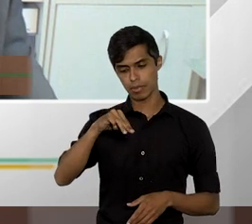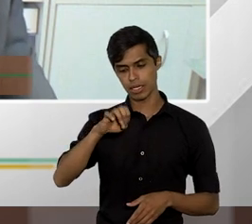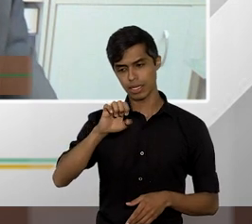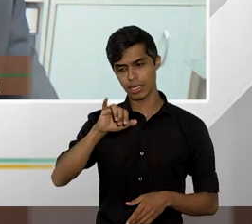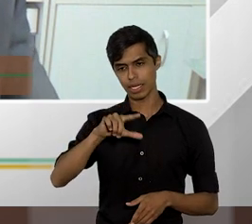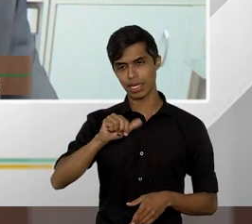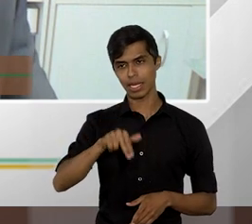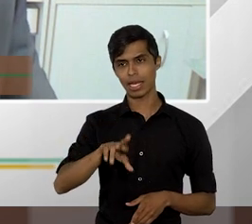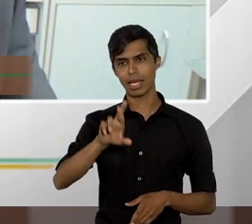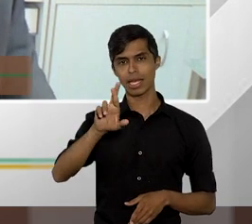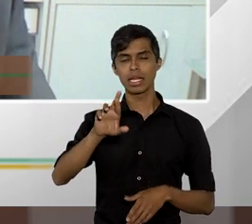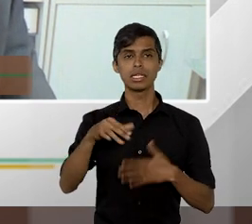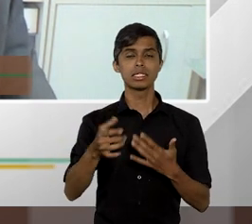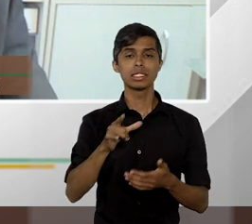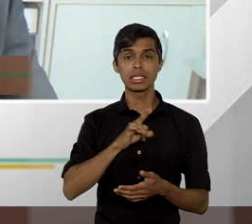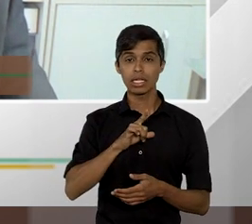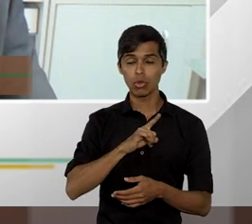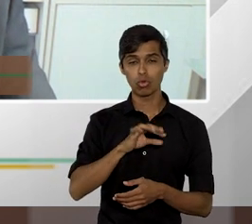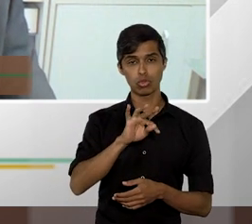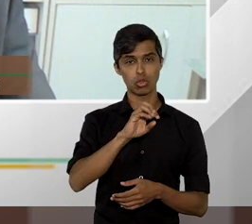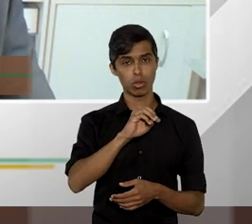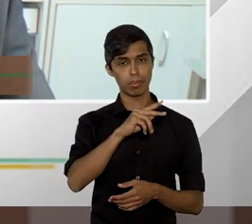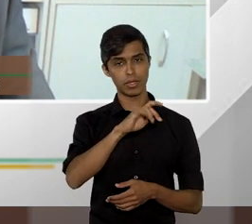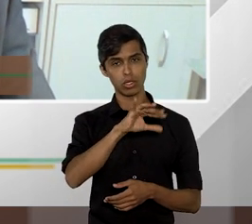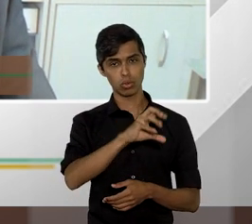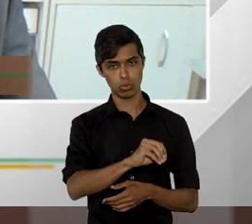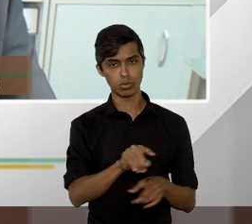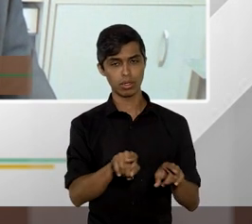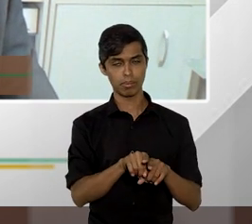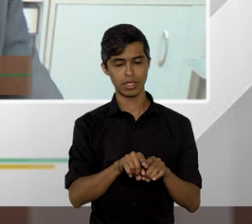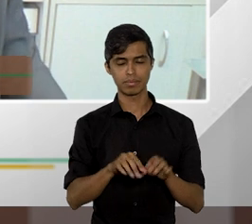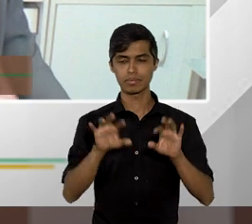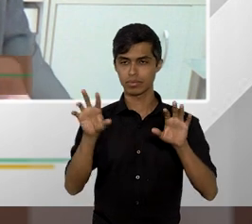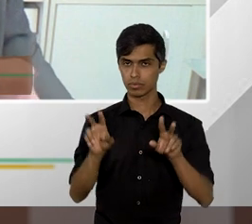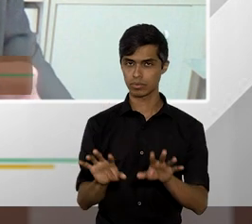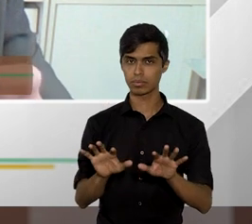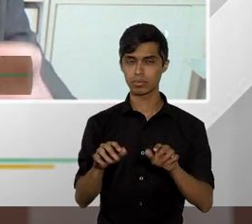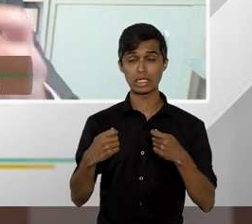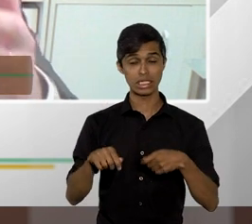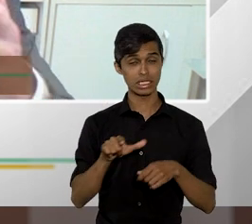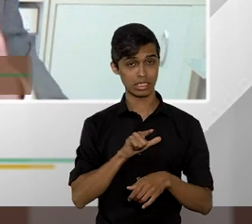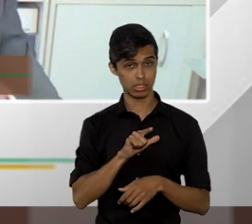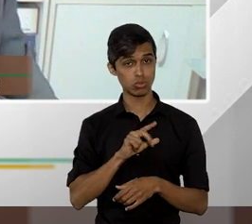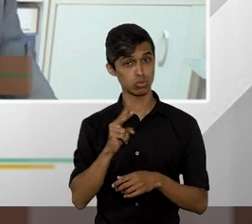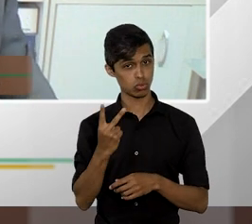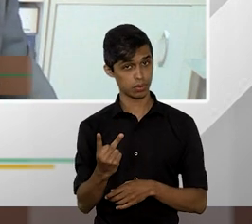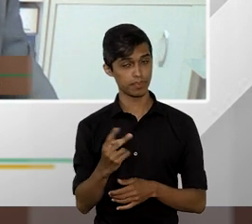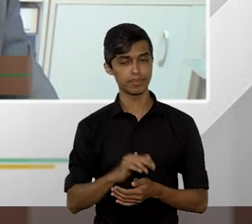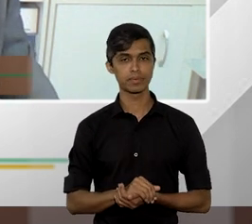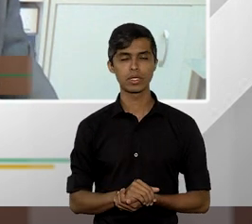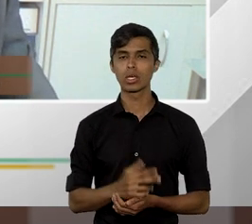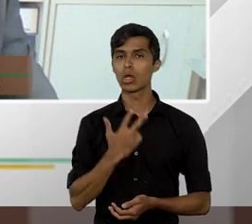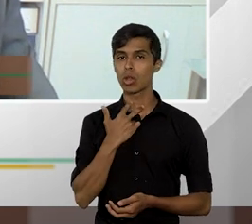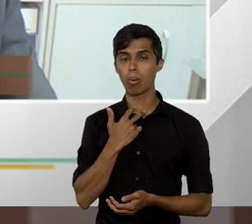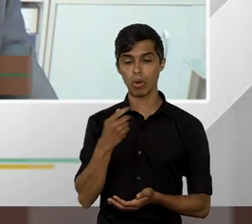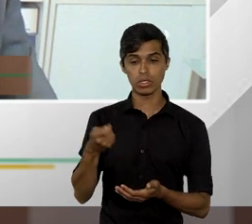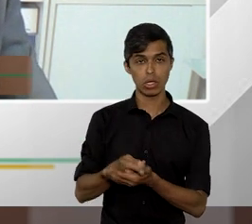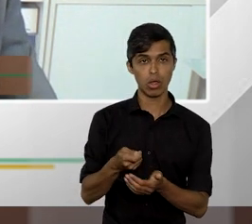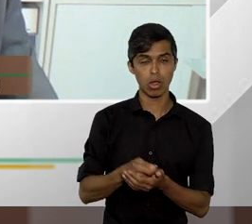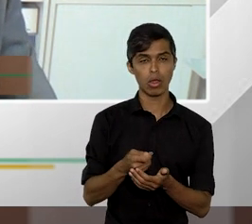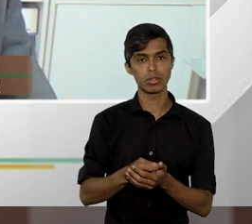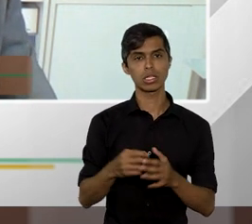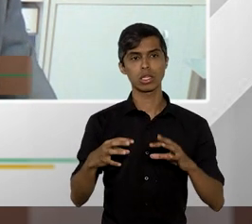o tópico de repercussão geral no recurso extraordinário a gente não poderia exigir dos